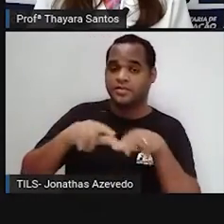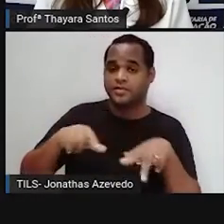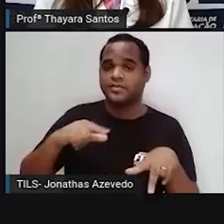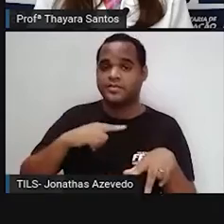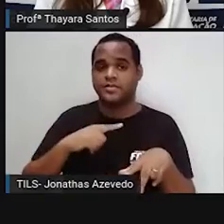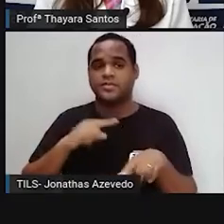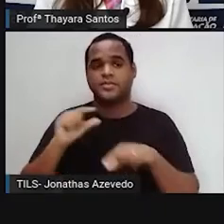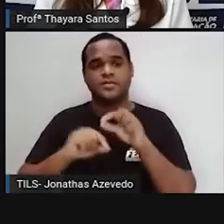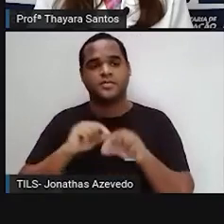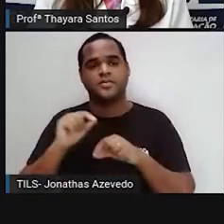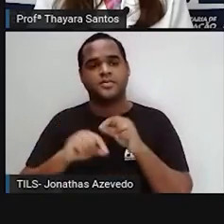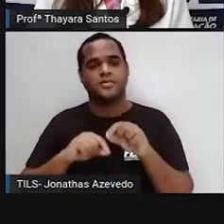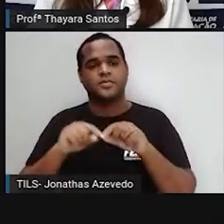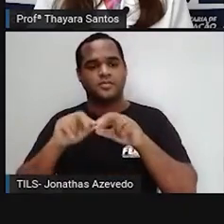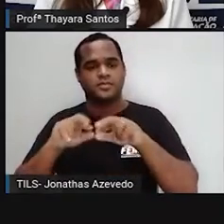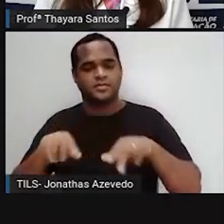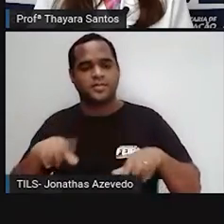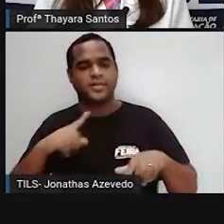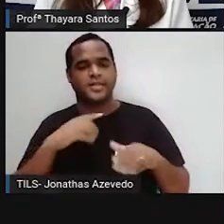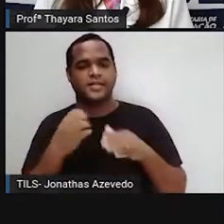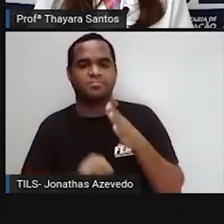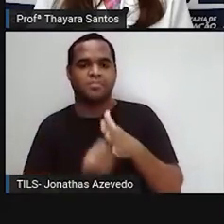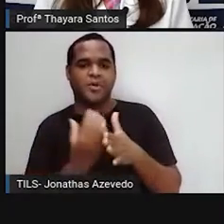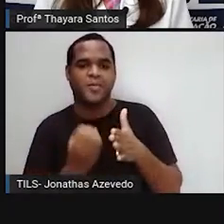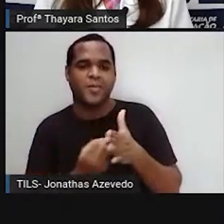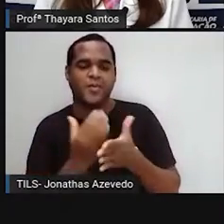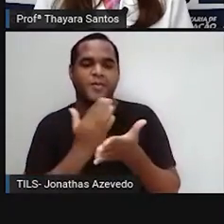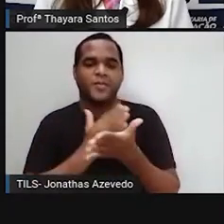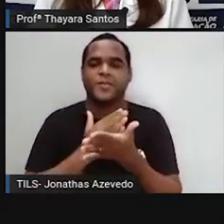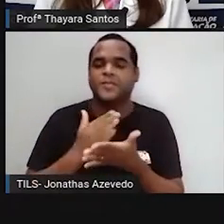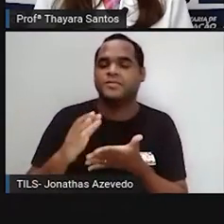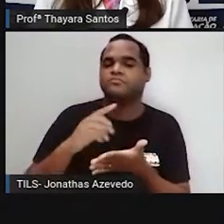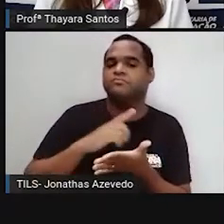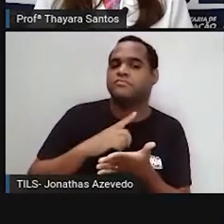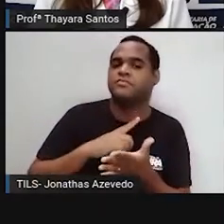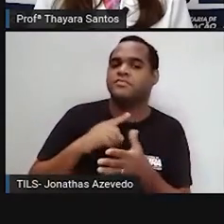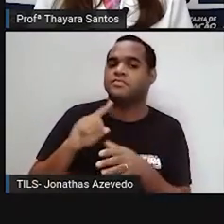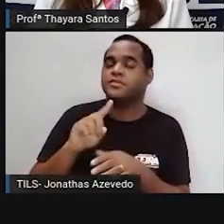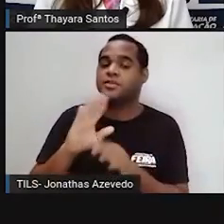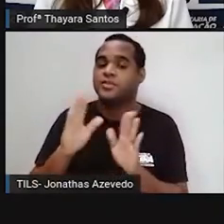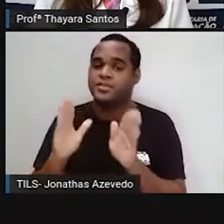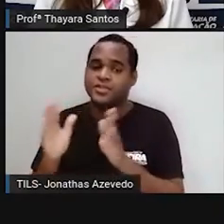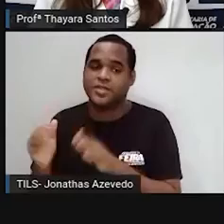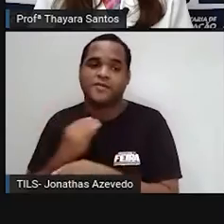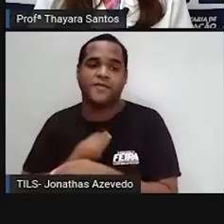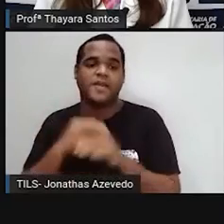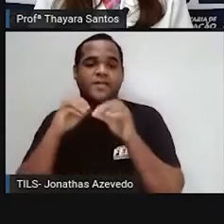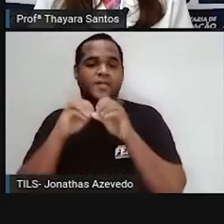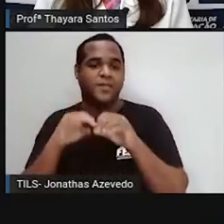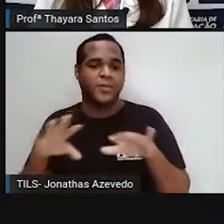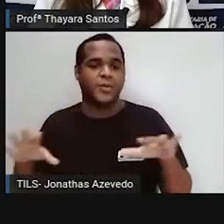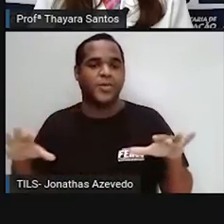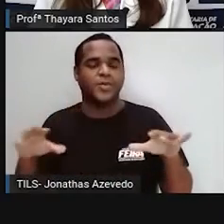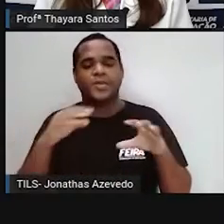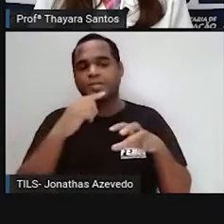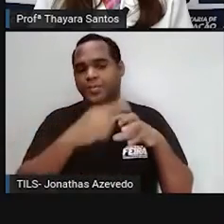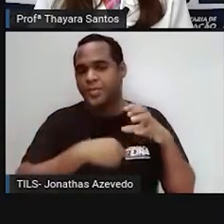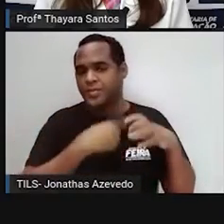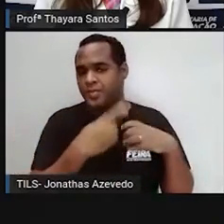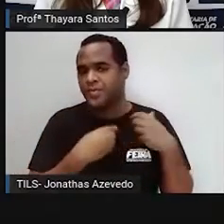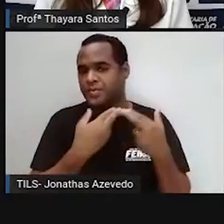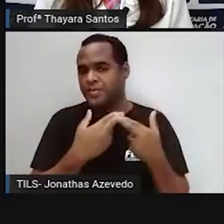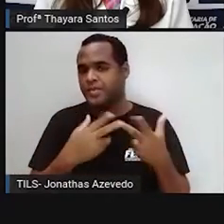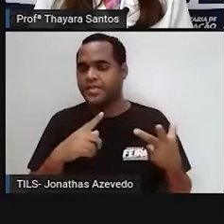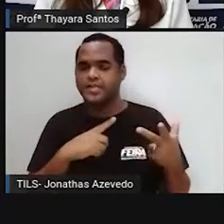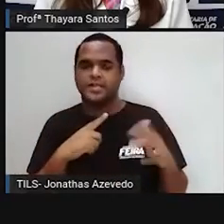aí mais doenças surgindo e a gente tem as doenças que já existem se espalhando pelo mundo. Isso também é um